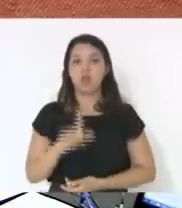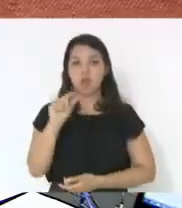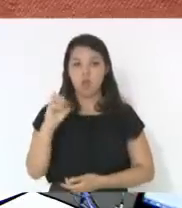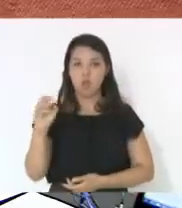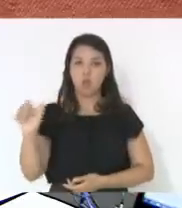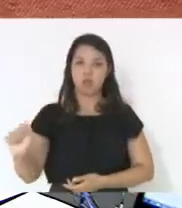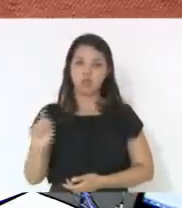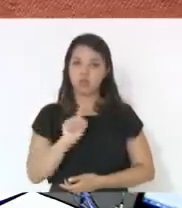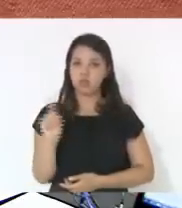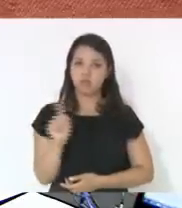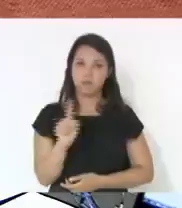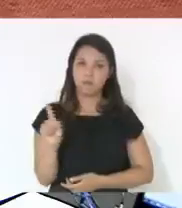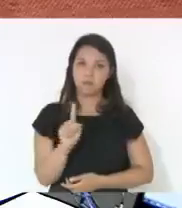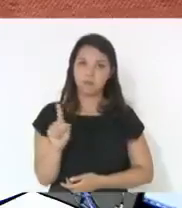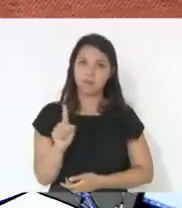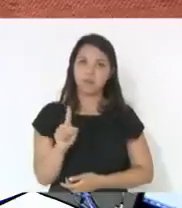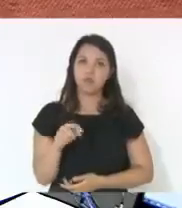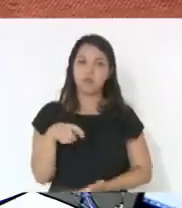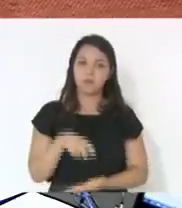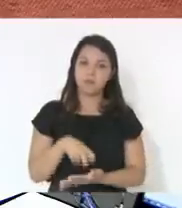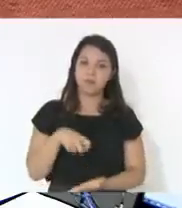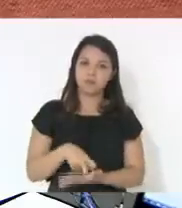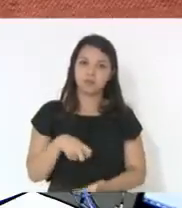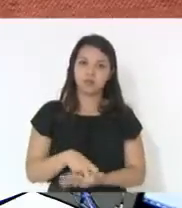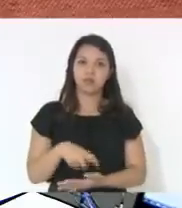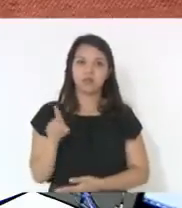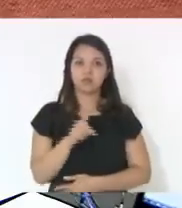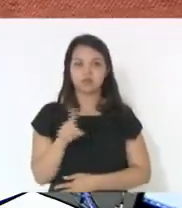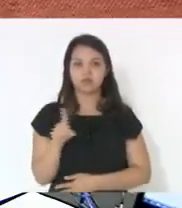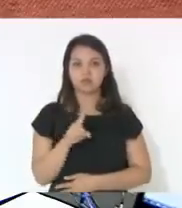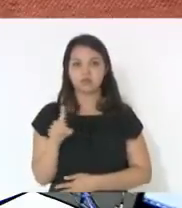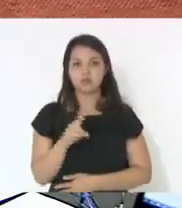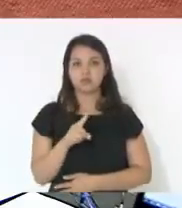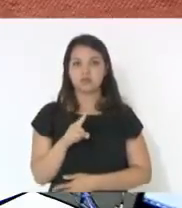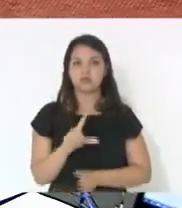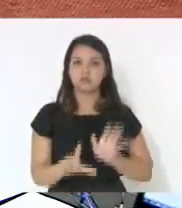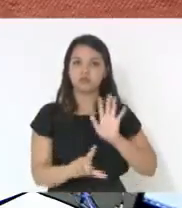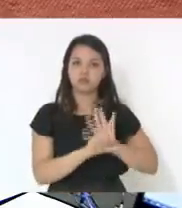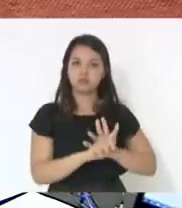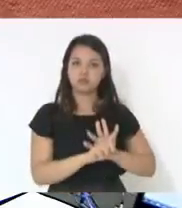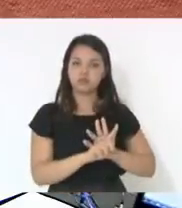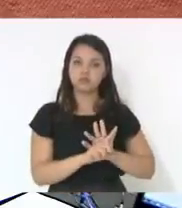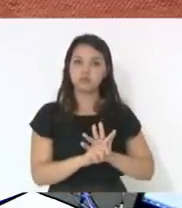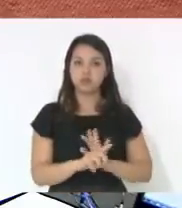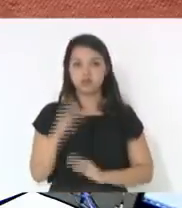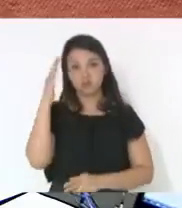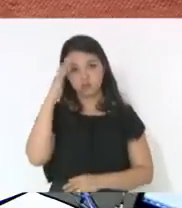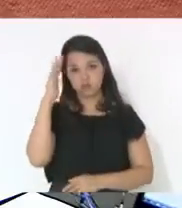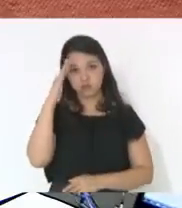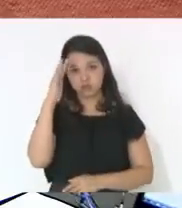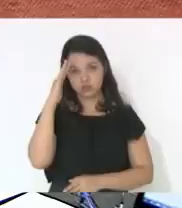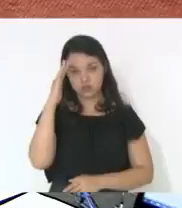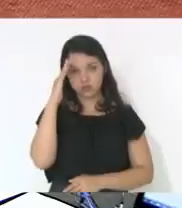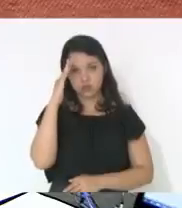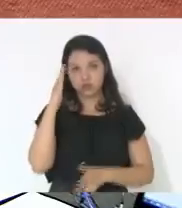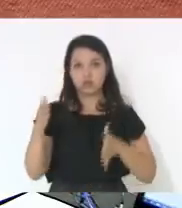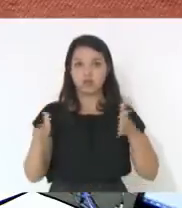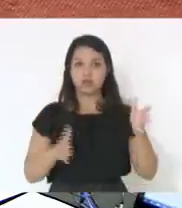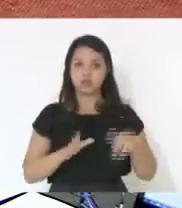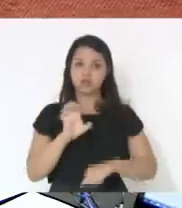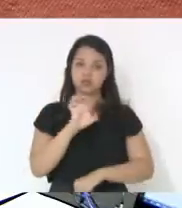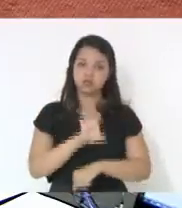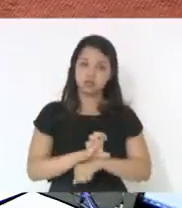impringe nenhuma penalidade a quem nos cumprir a sua legislação. Portanto, eu entendo sinceramente que para a questão de Estado